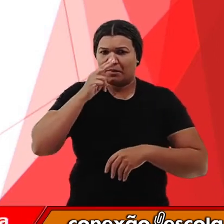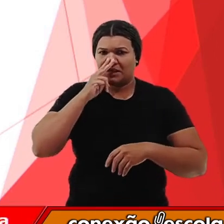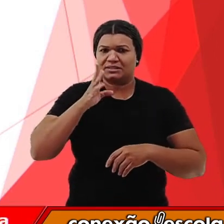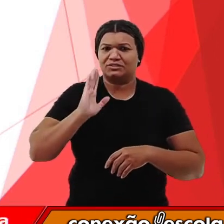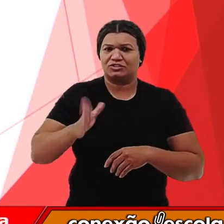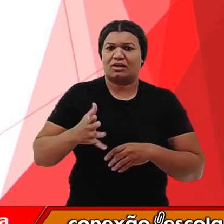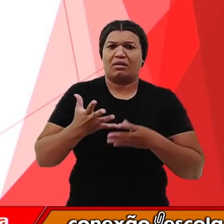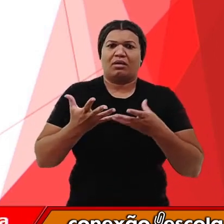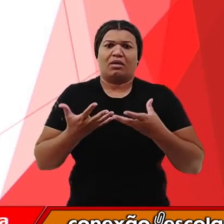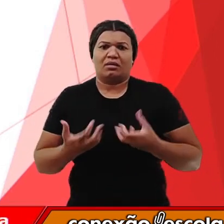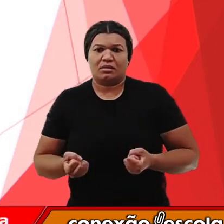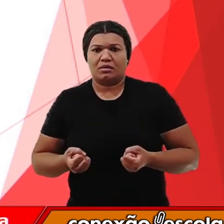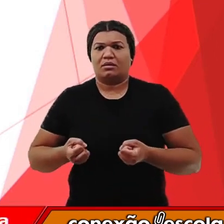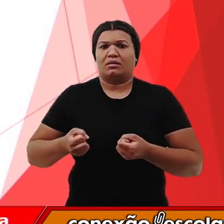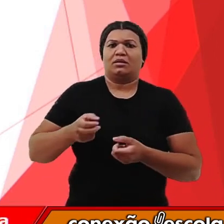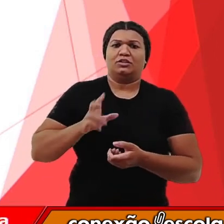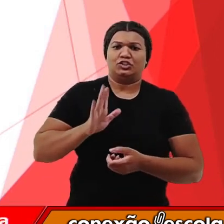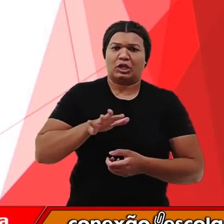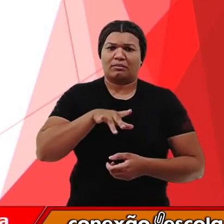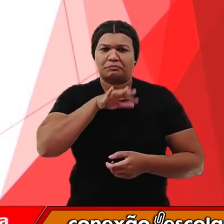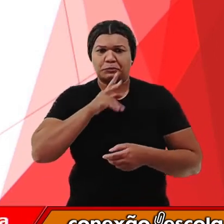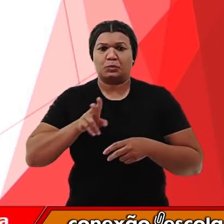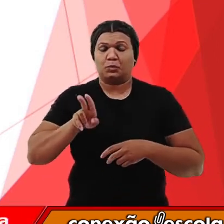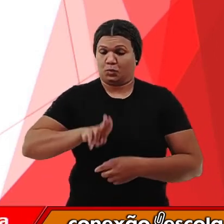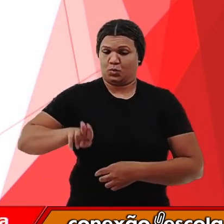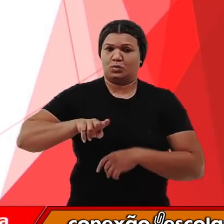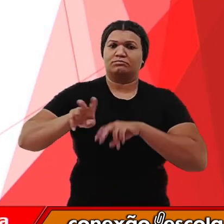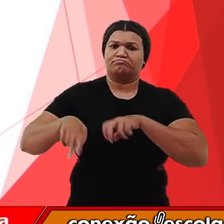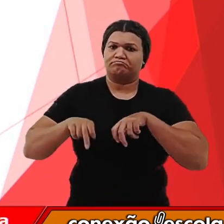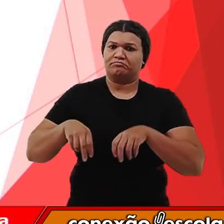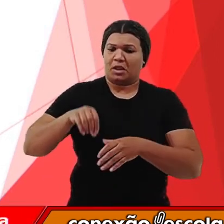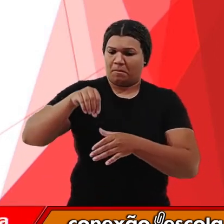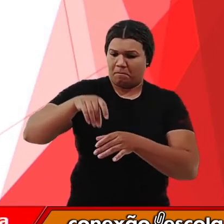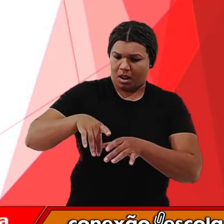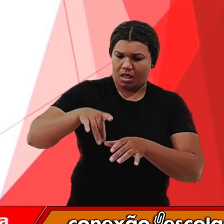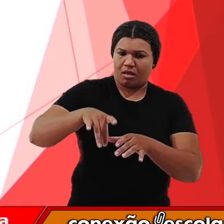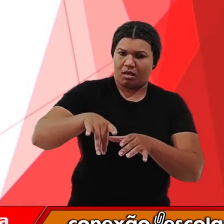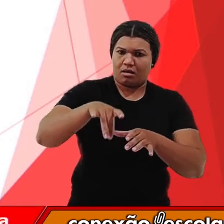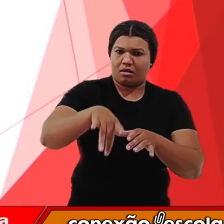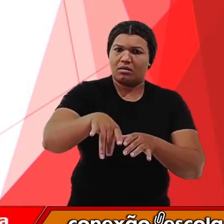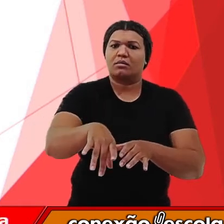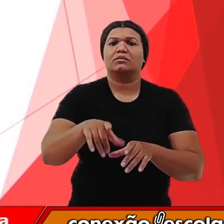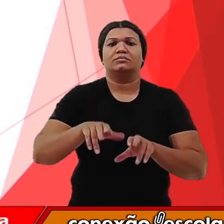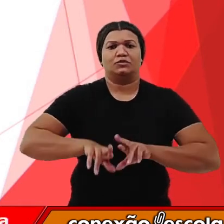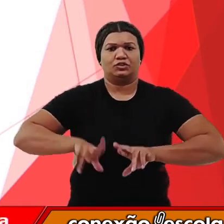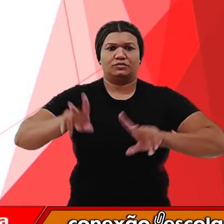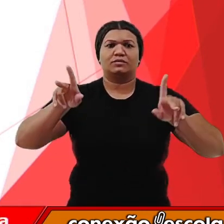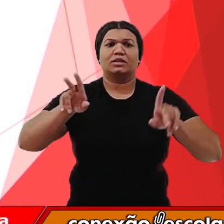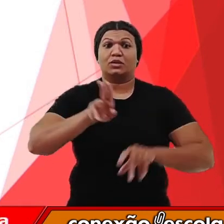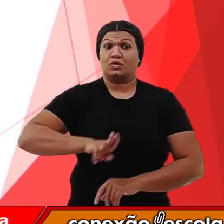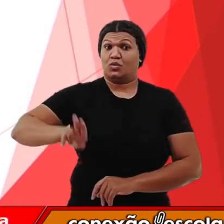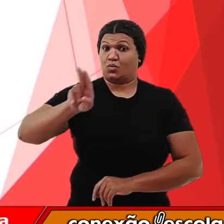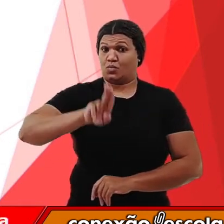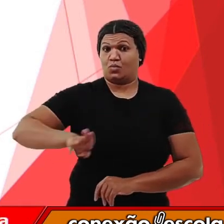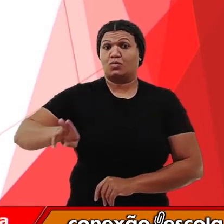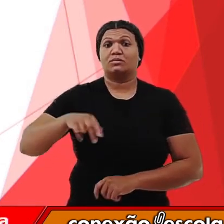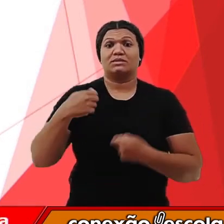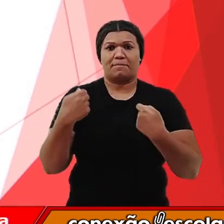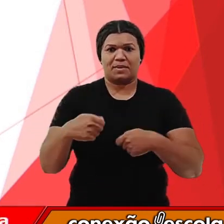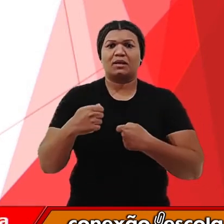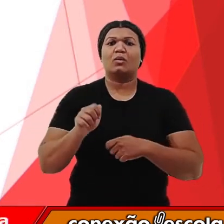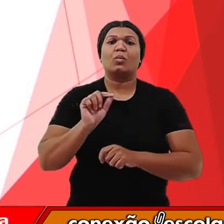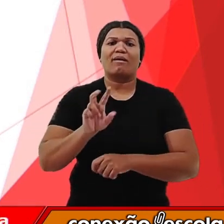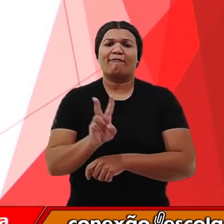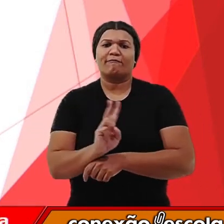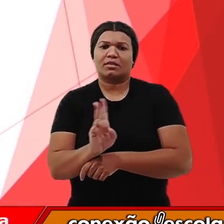solo entre uma safra e outra. Nessa técnica, se escolhe vegetais que dependem de nutrientes diferentes. Ela